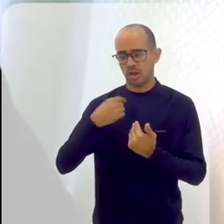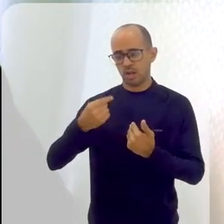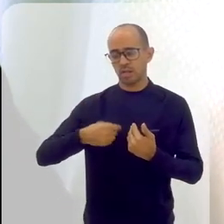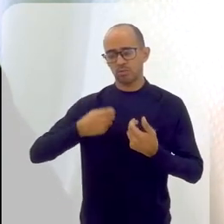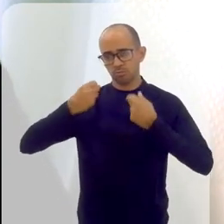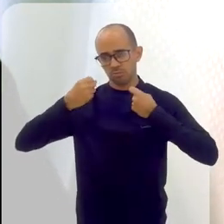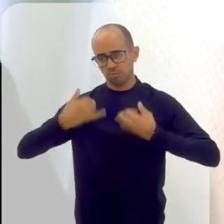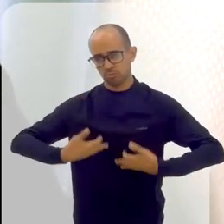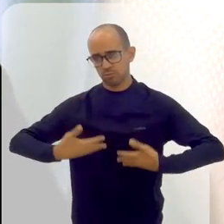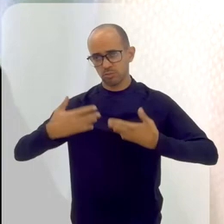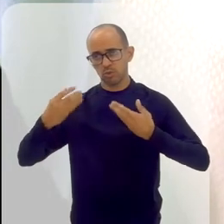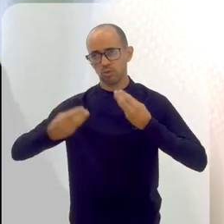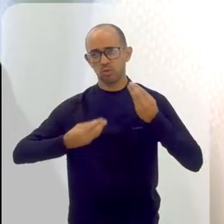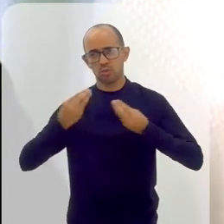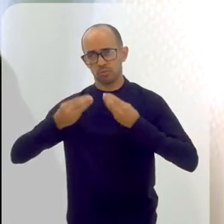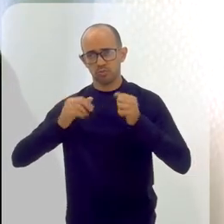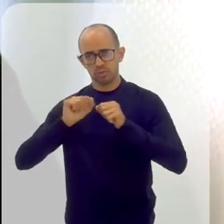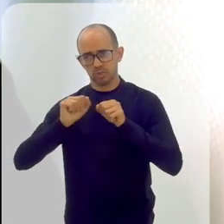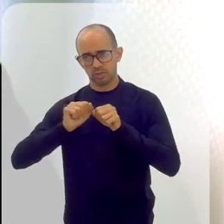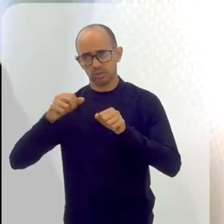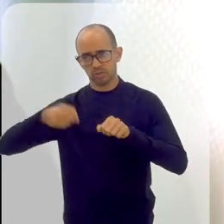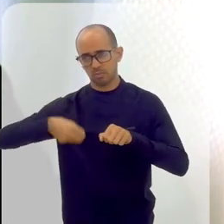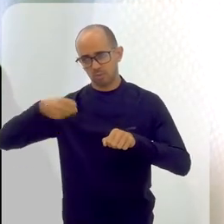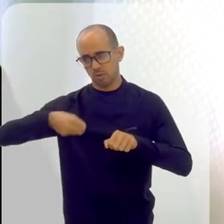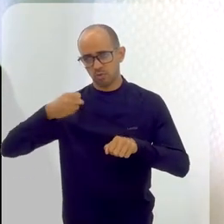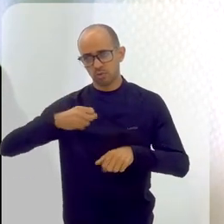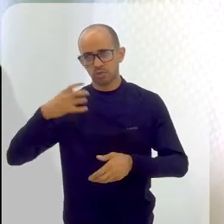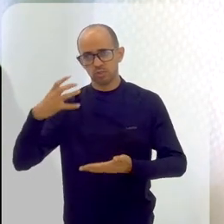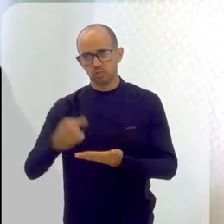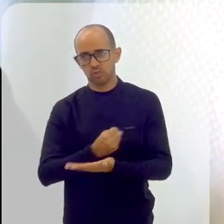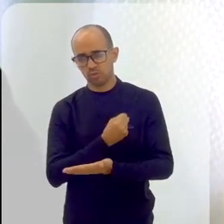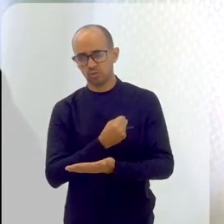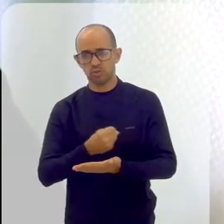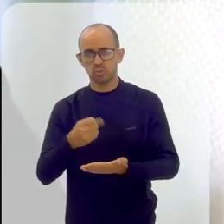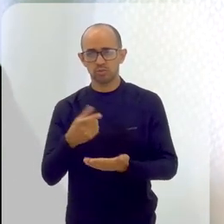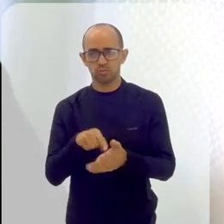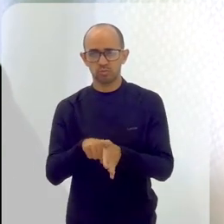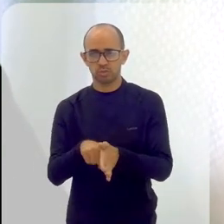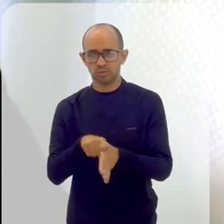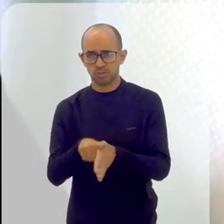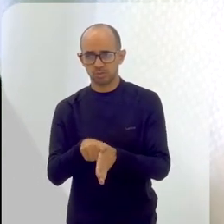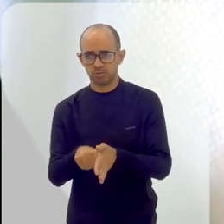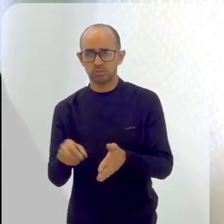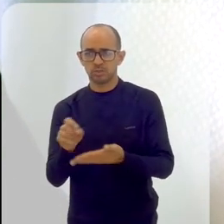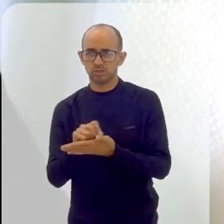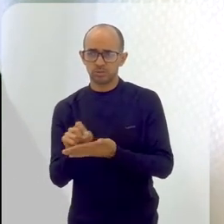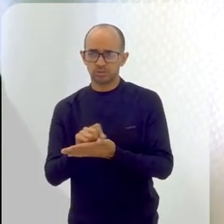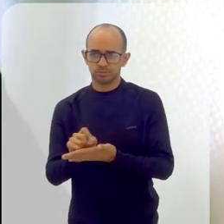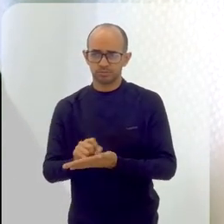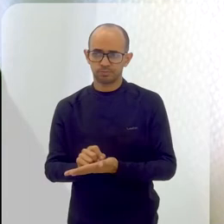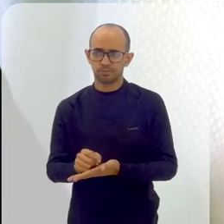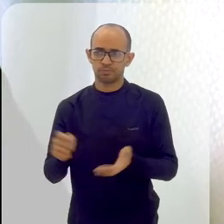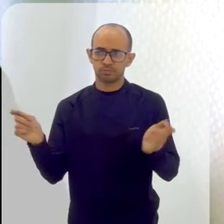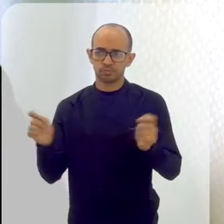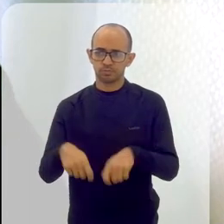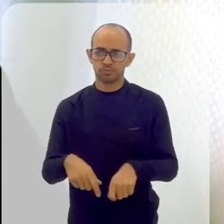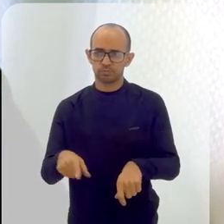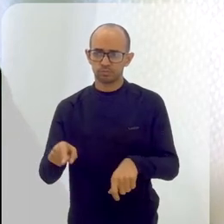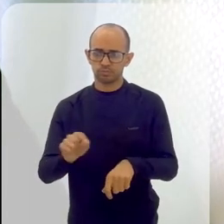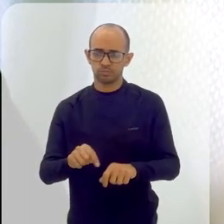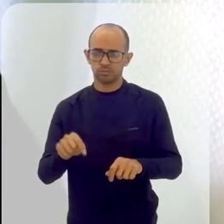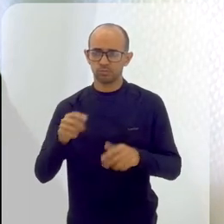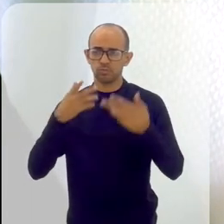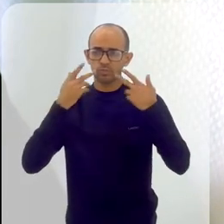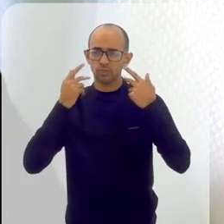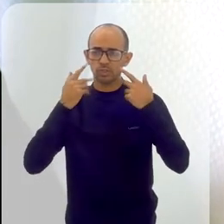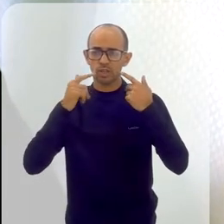orientou durante um processo de bolsa que a gente conseguiu conquistar de pesquisa para escrever um pouco sobre a possível origem do teatro